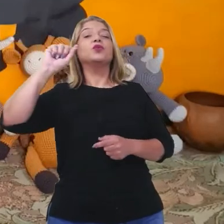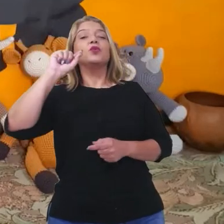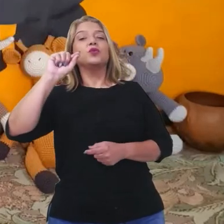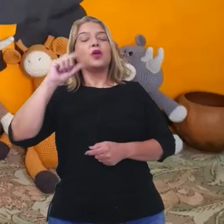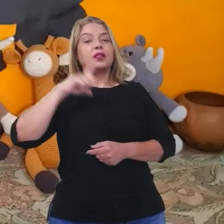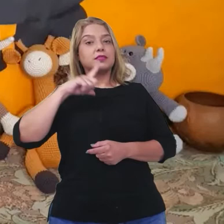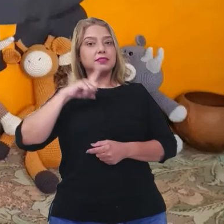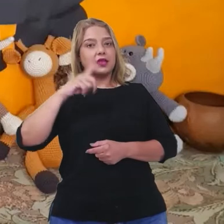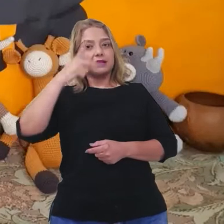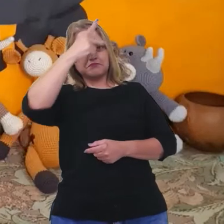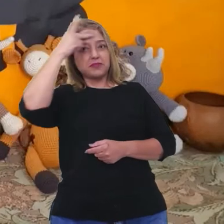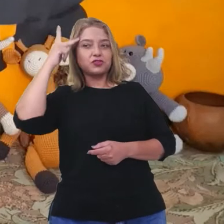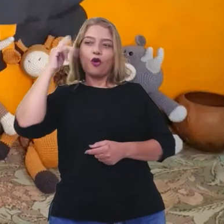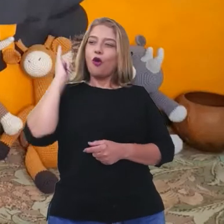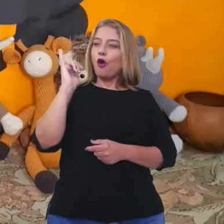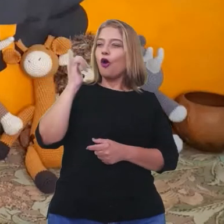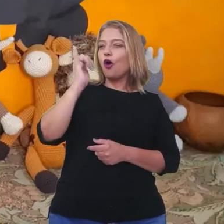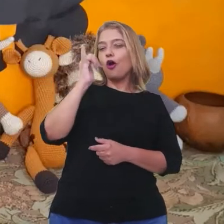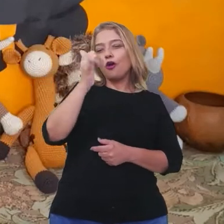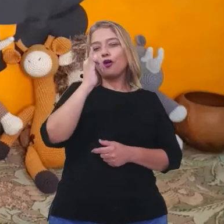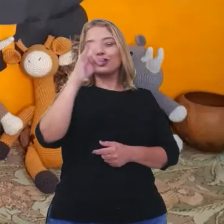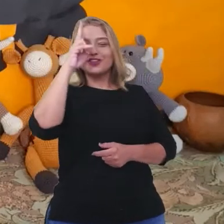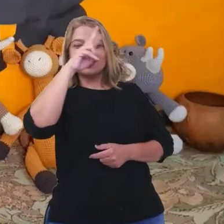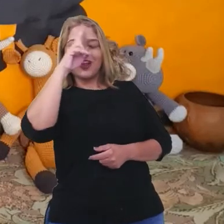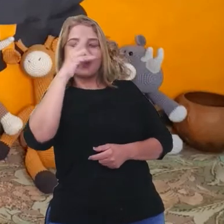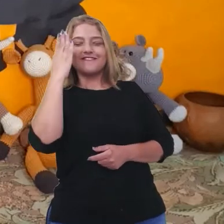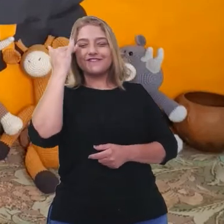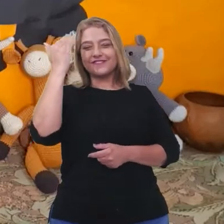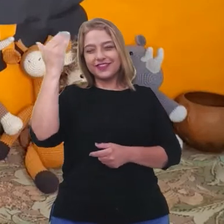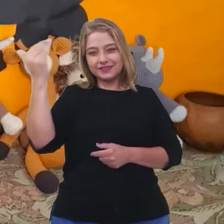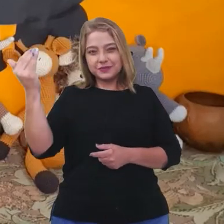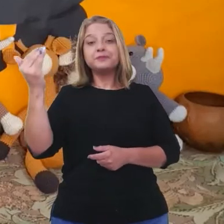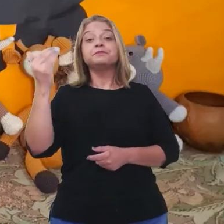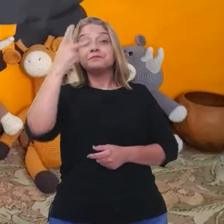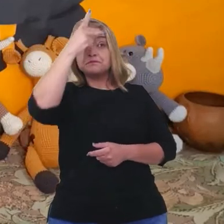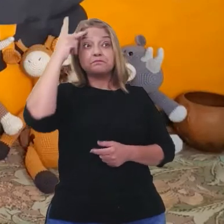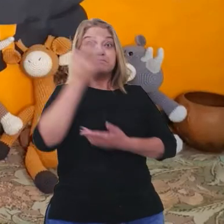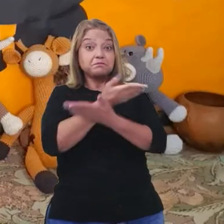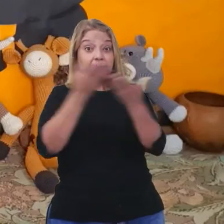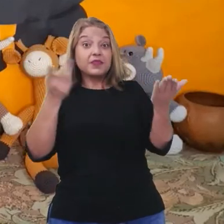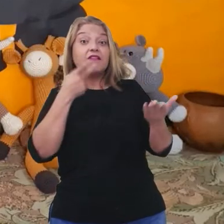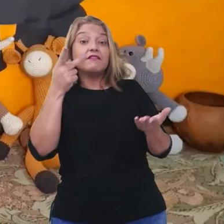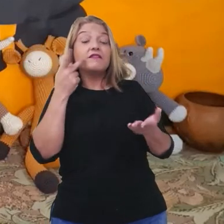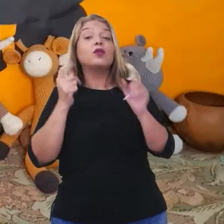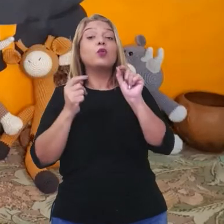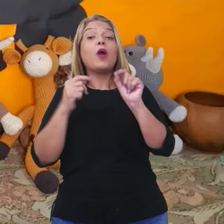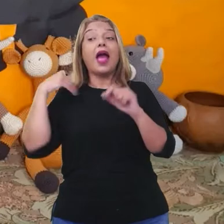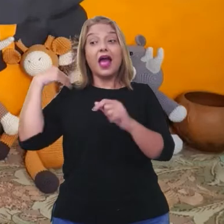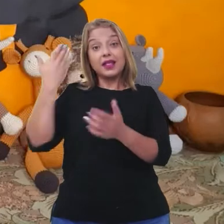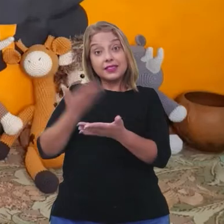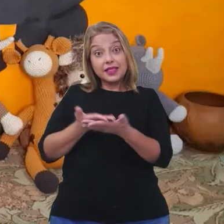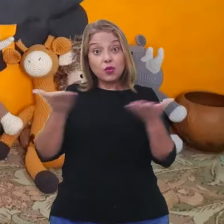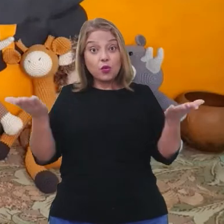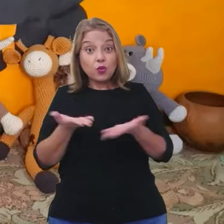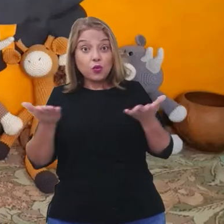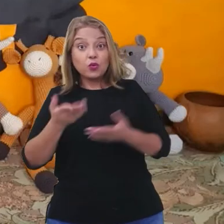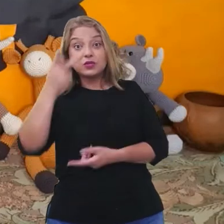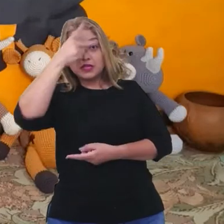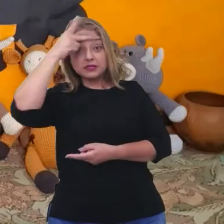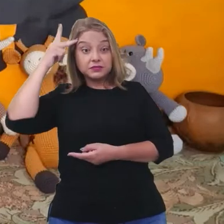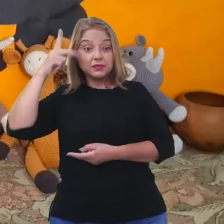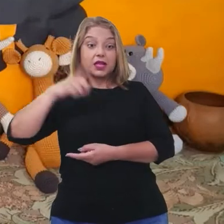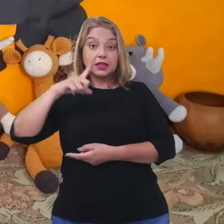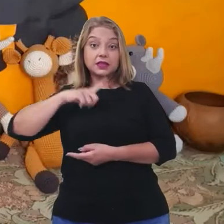grande contadora de histórias. E dizem por aí, que até hoje, quando alguém chega